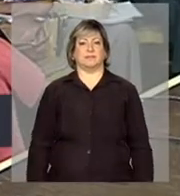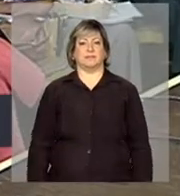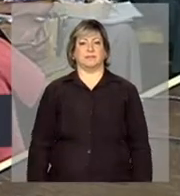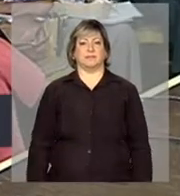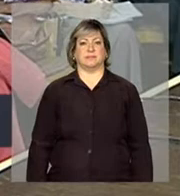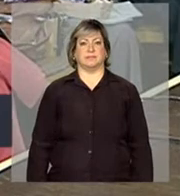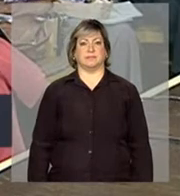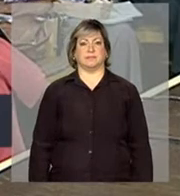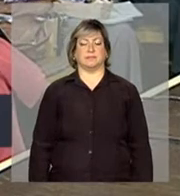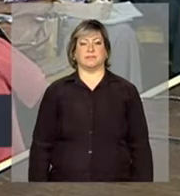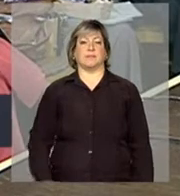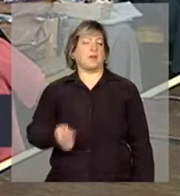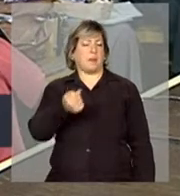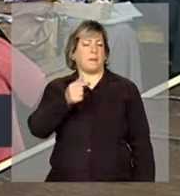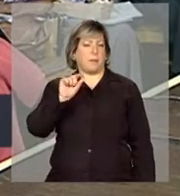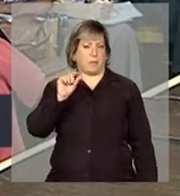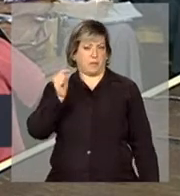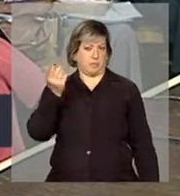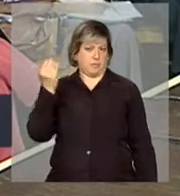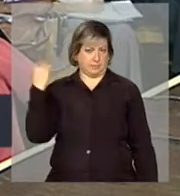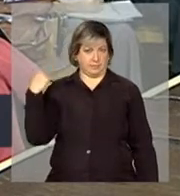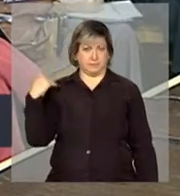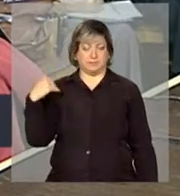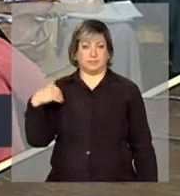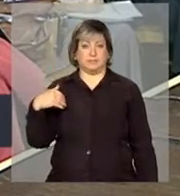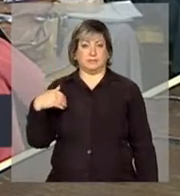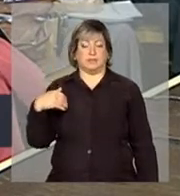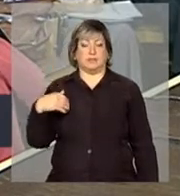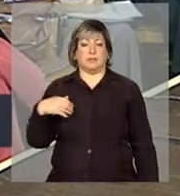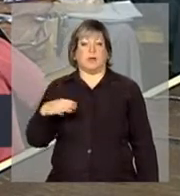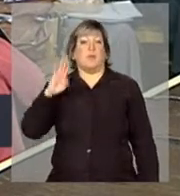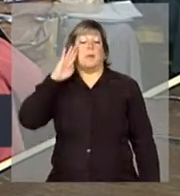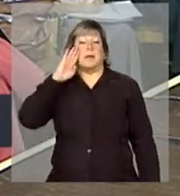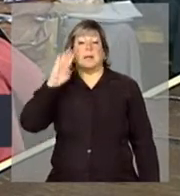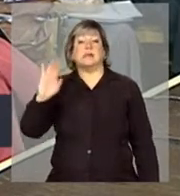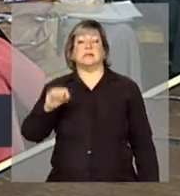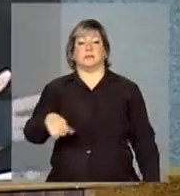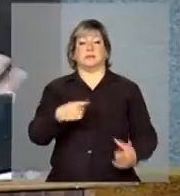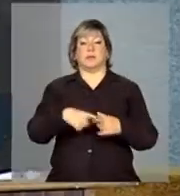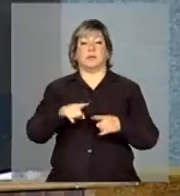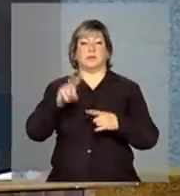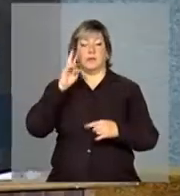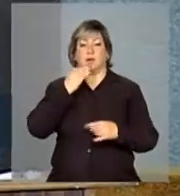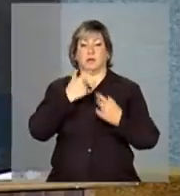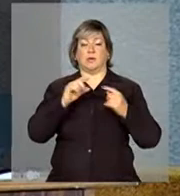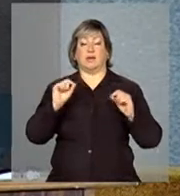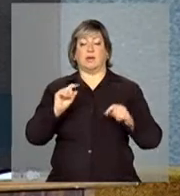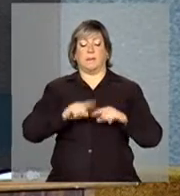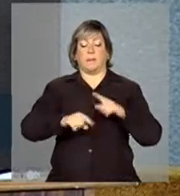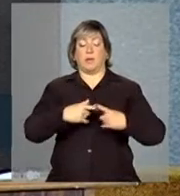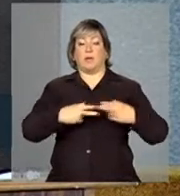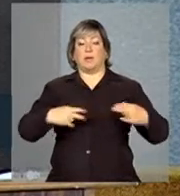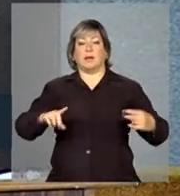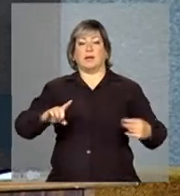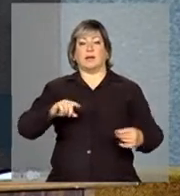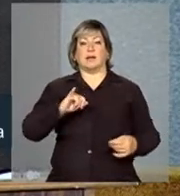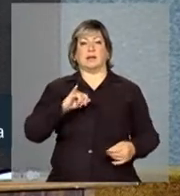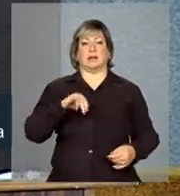Mas, mais recentemente, o principal fator, do ponto de vista da alimentação, foram os produtos in natura.